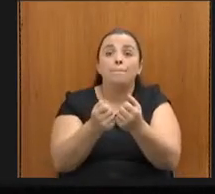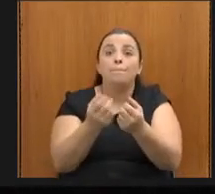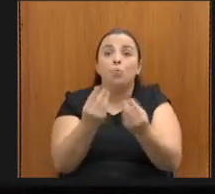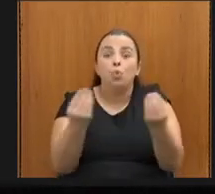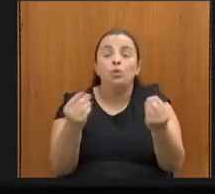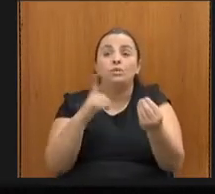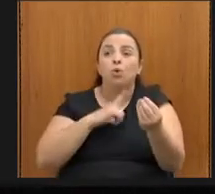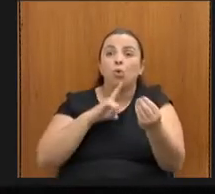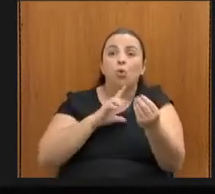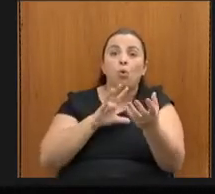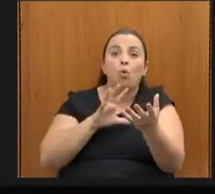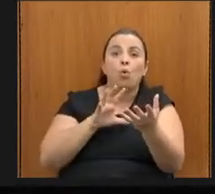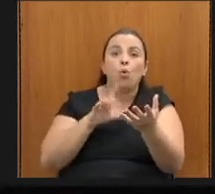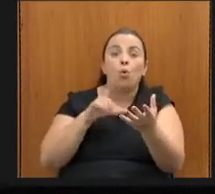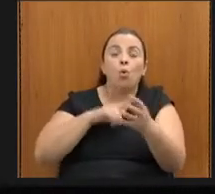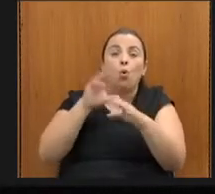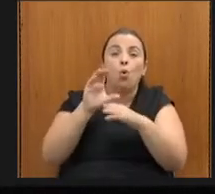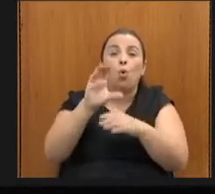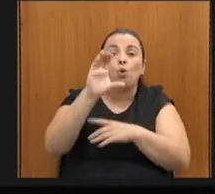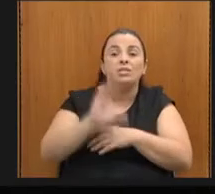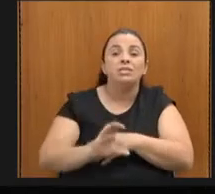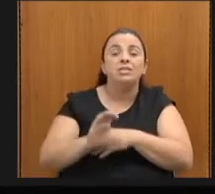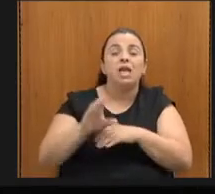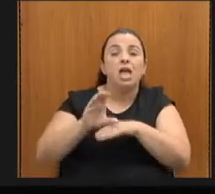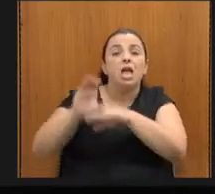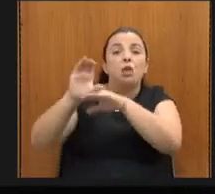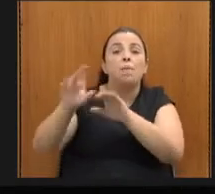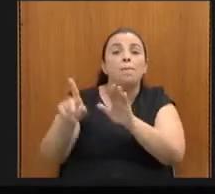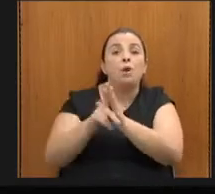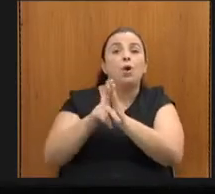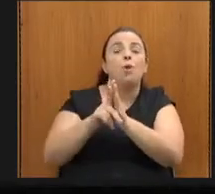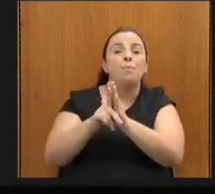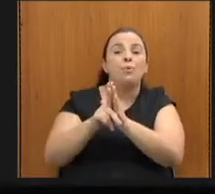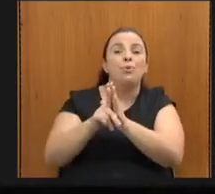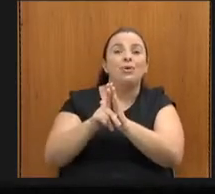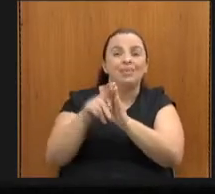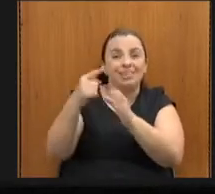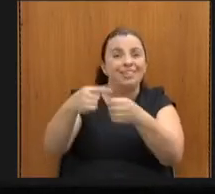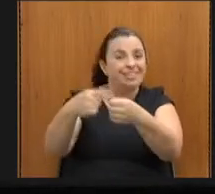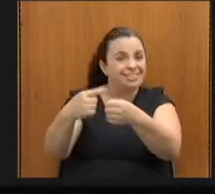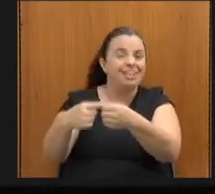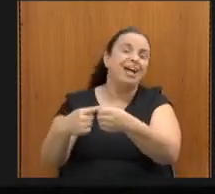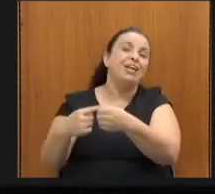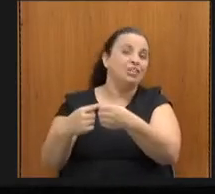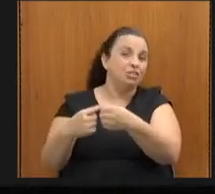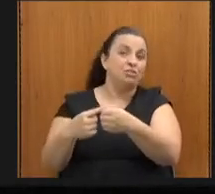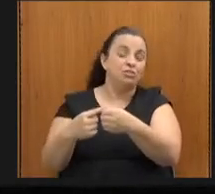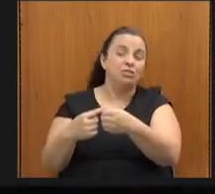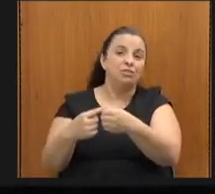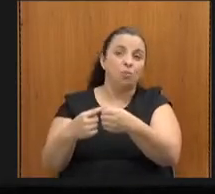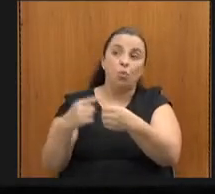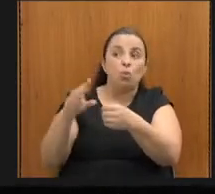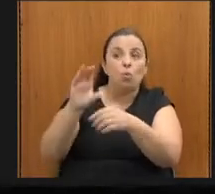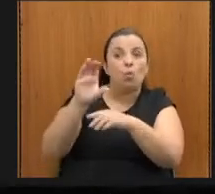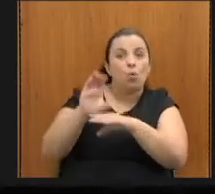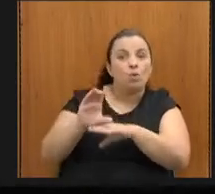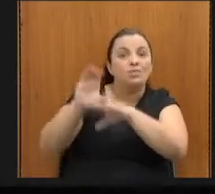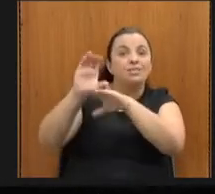e também seus conselhos. E, assim, só para dar um informe aqui, Duílio,